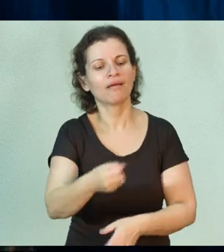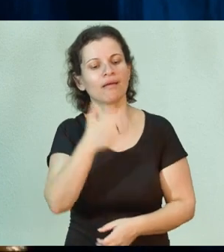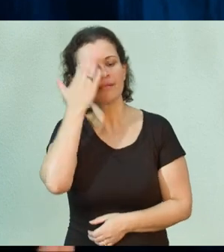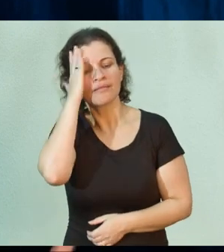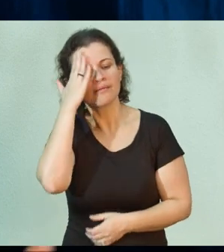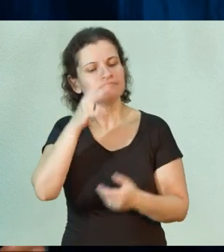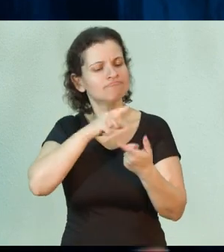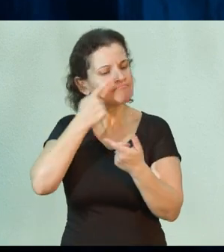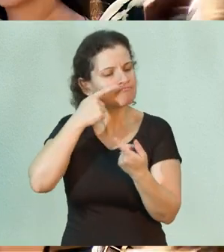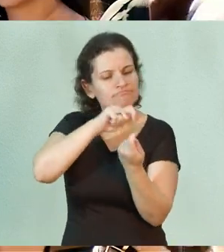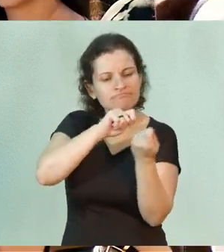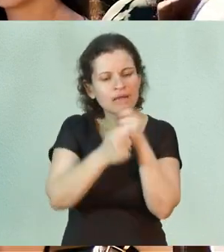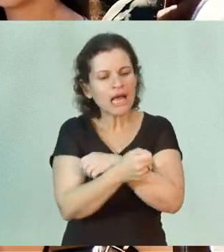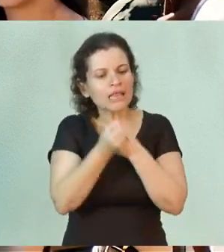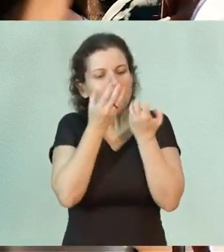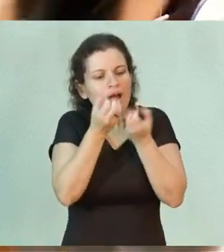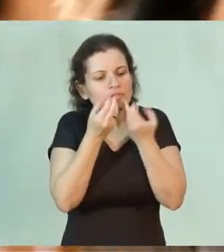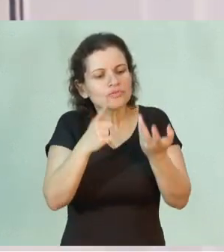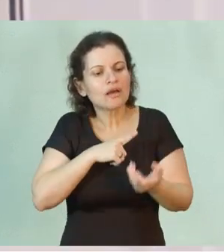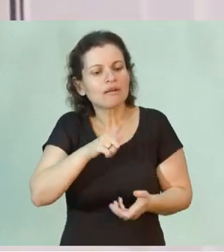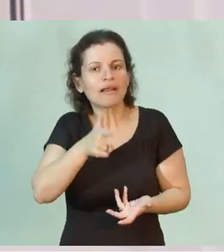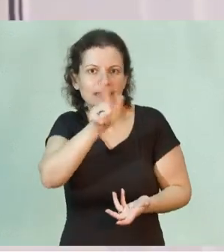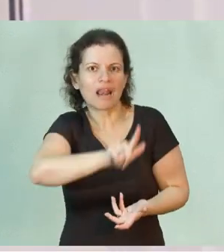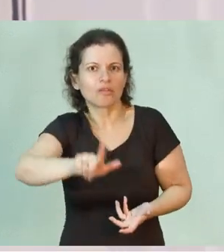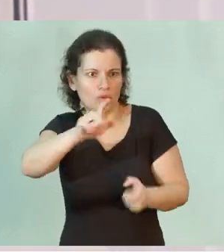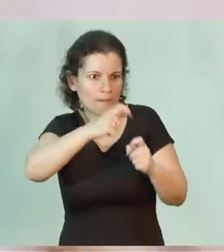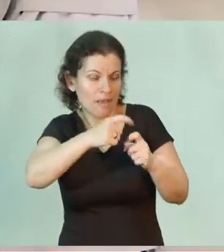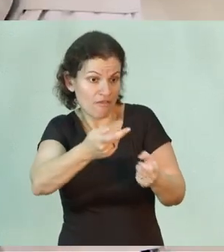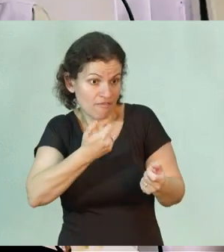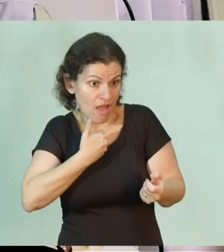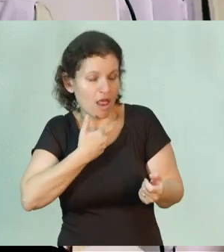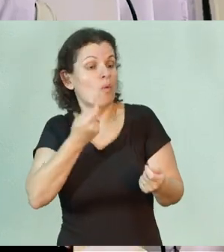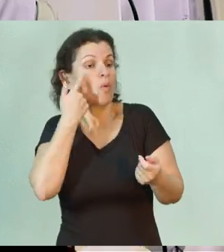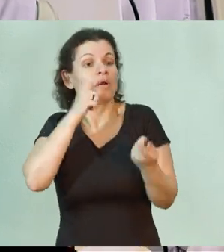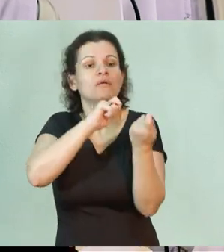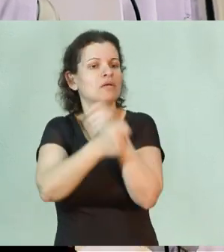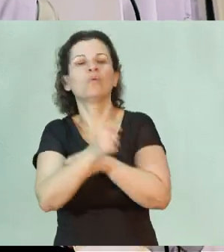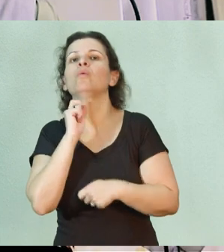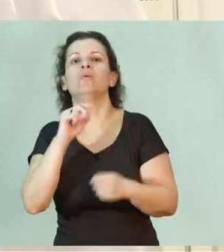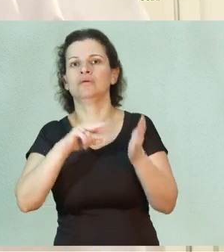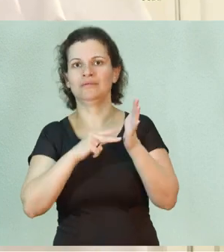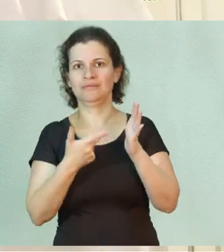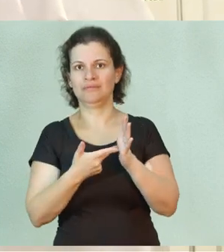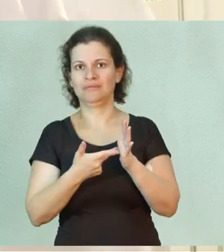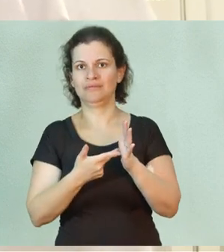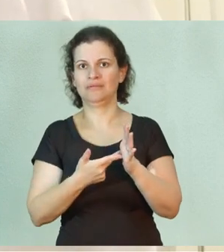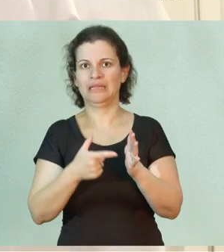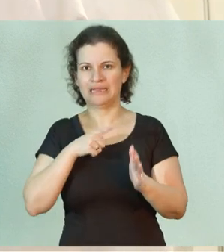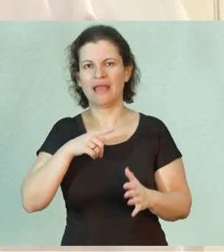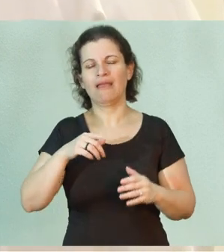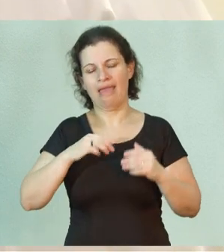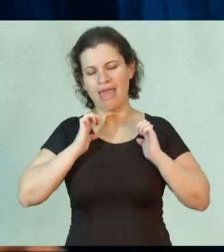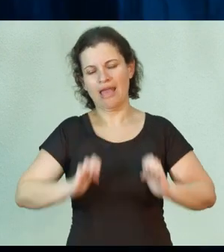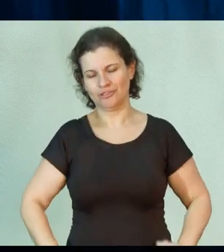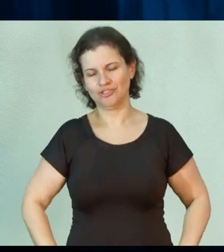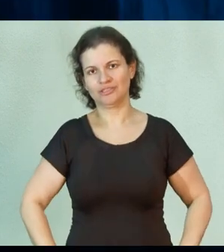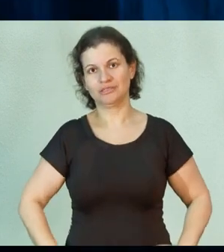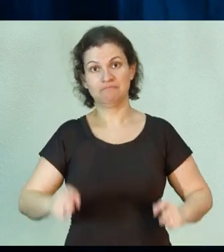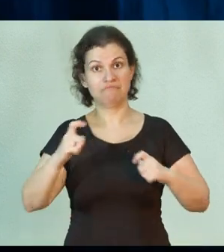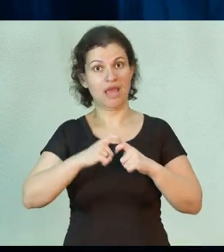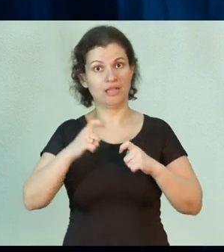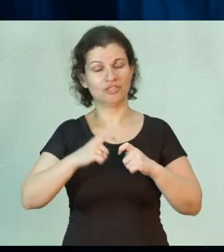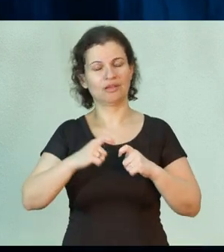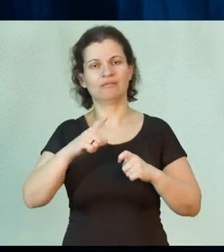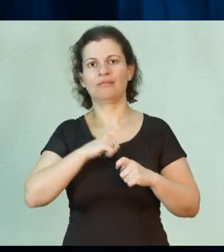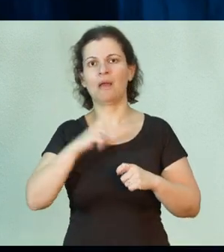interpretar os dados que a literatura médica traz. Temos um eixo de ética médica que